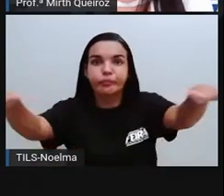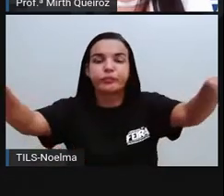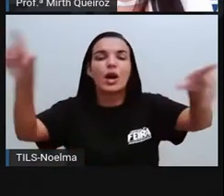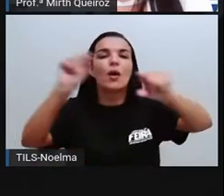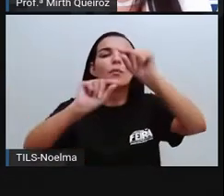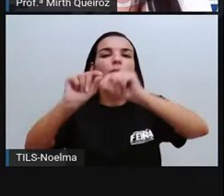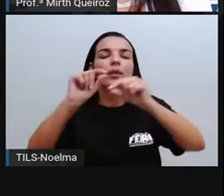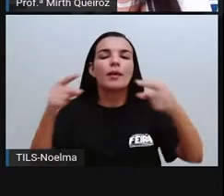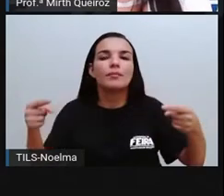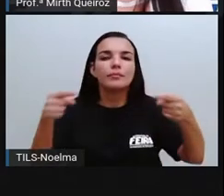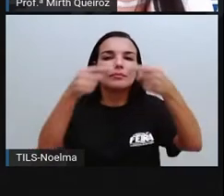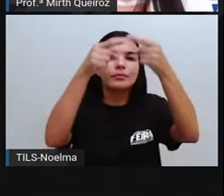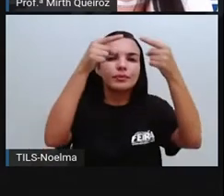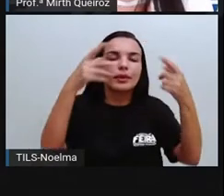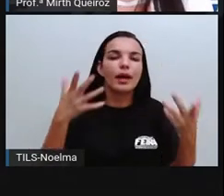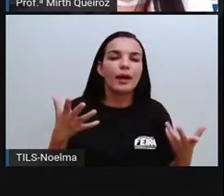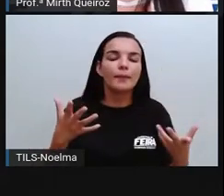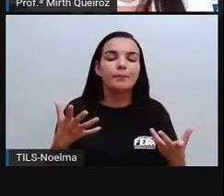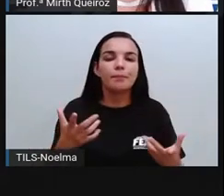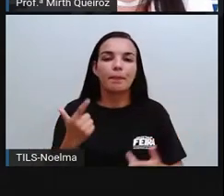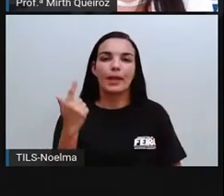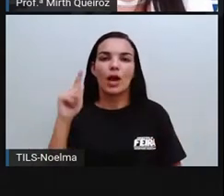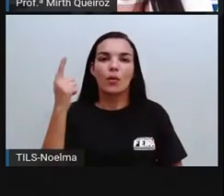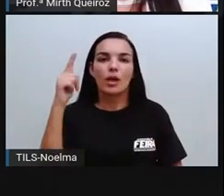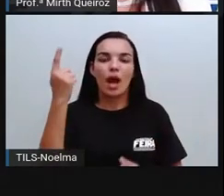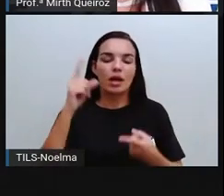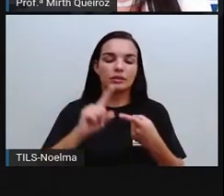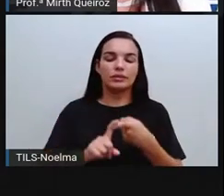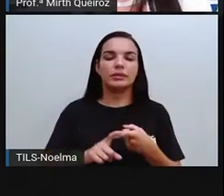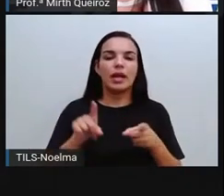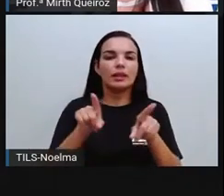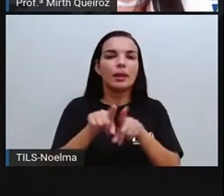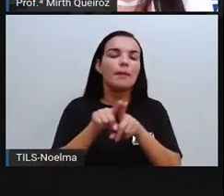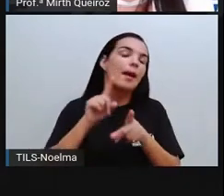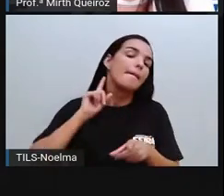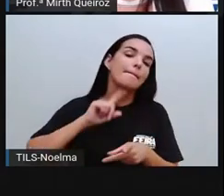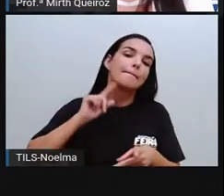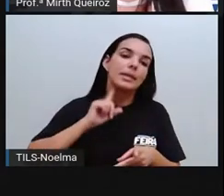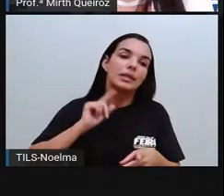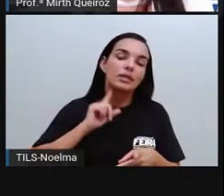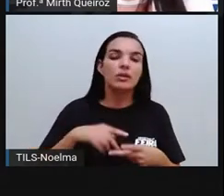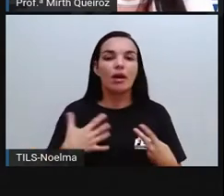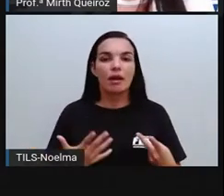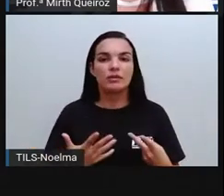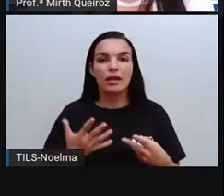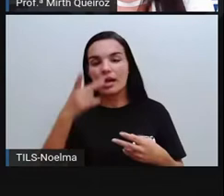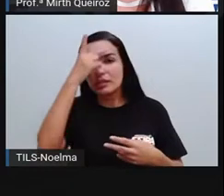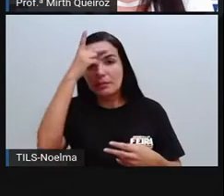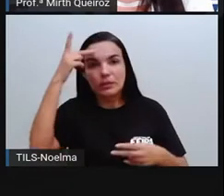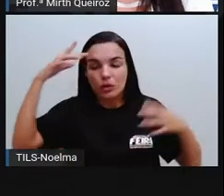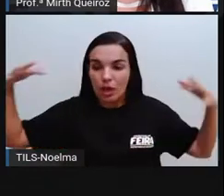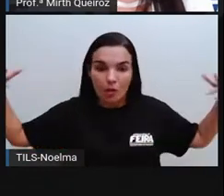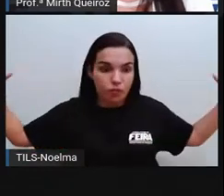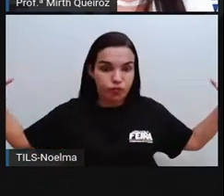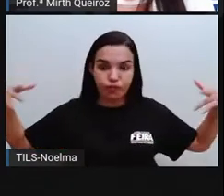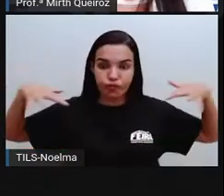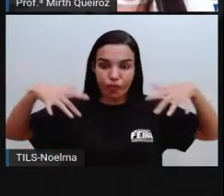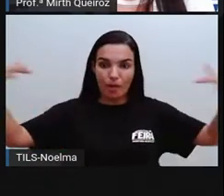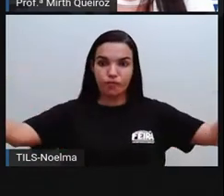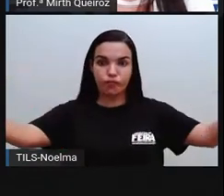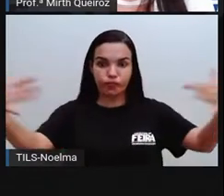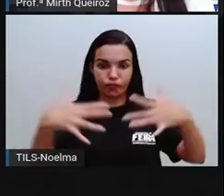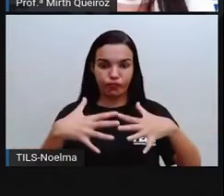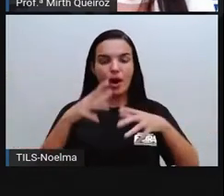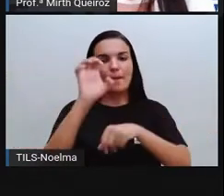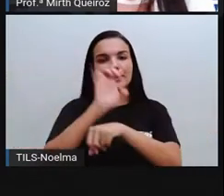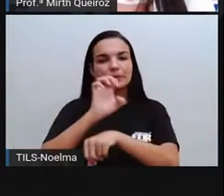Goiás, Mato Grosso e principalmente Minas Gerais. A gente já falou sobre o ciclo do ouro, né? Que